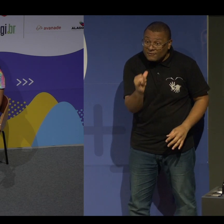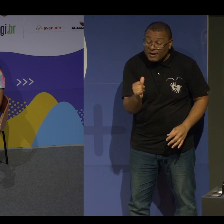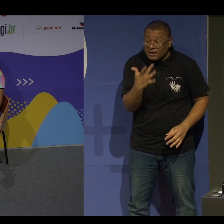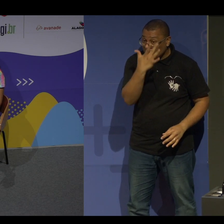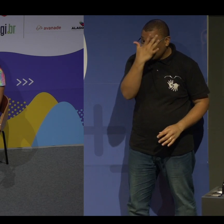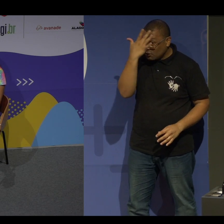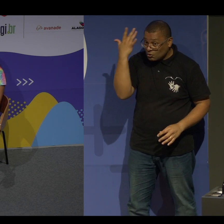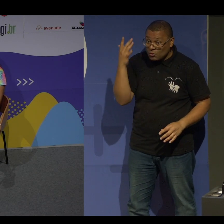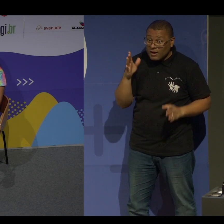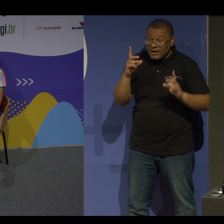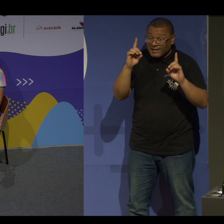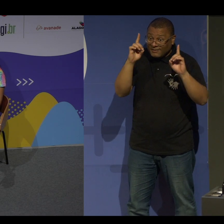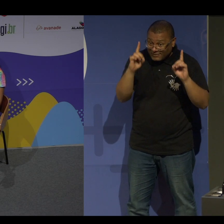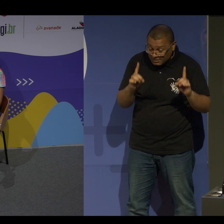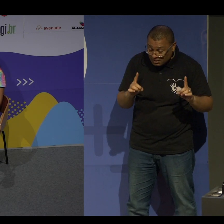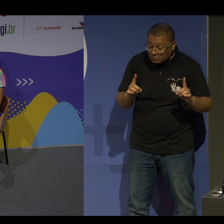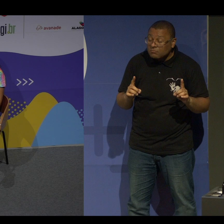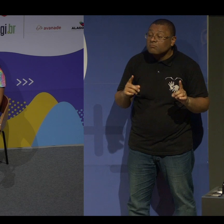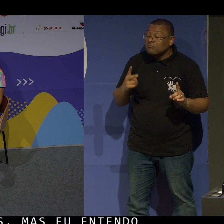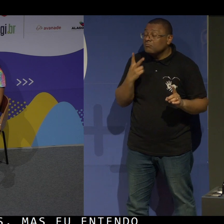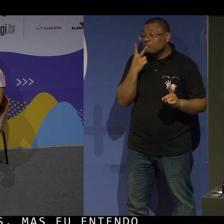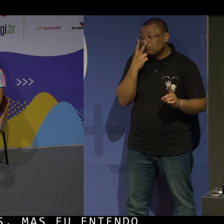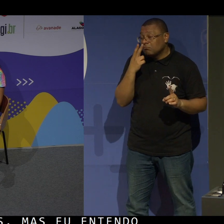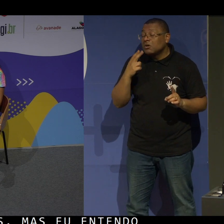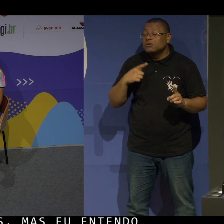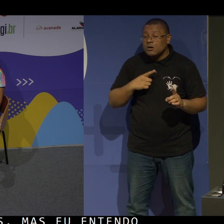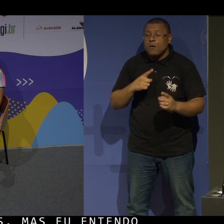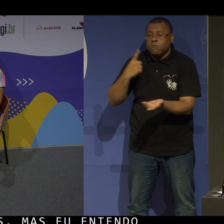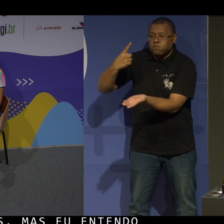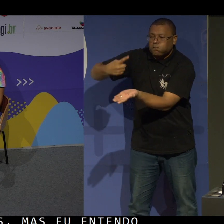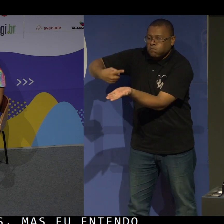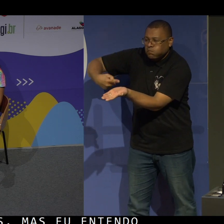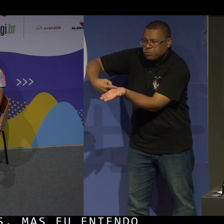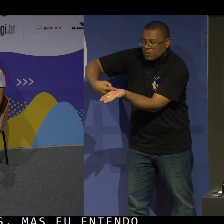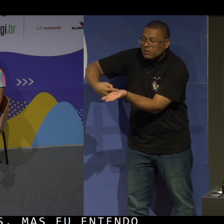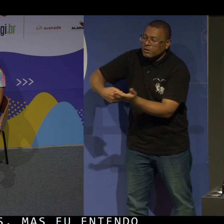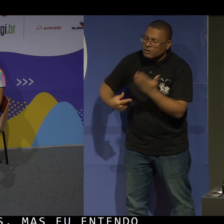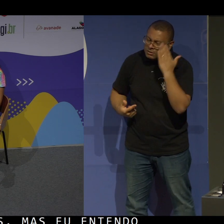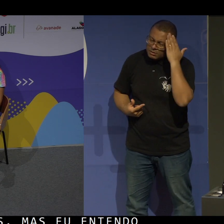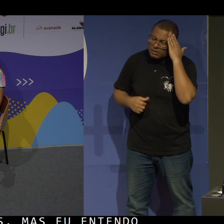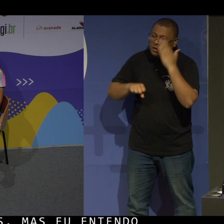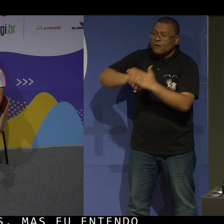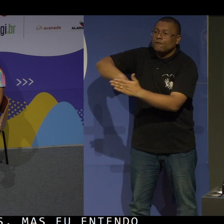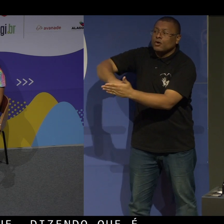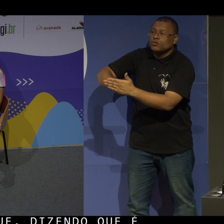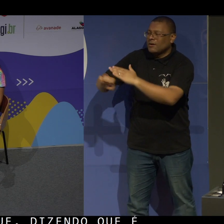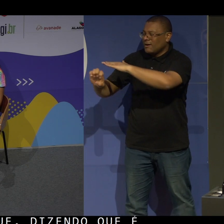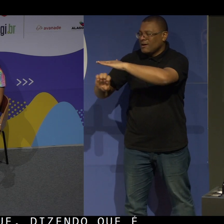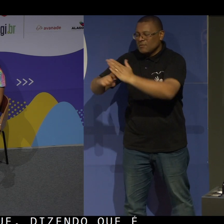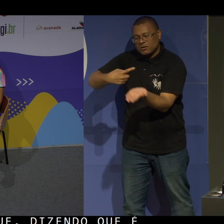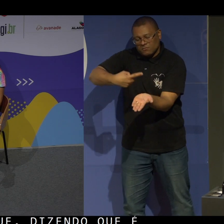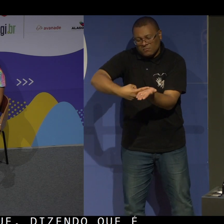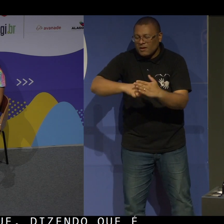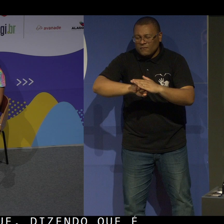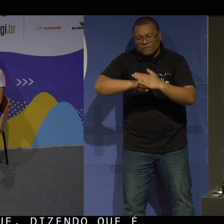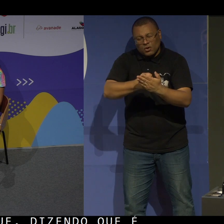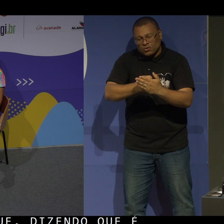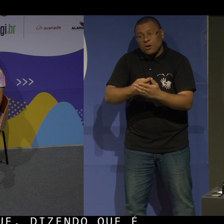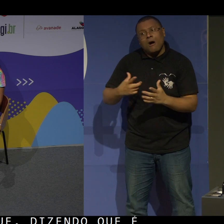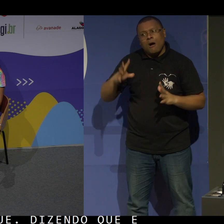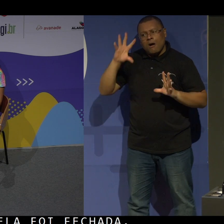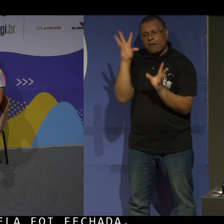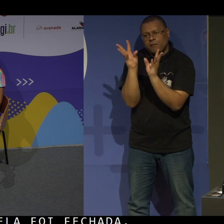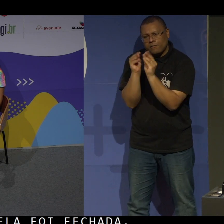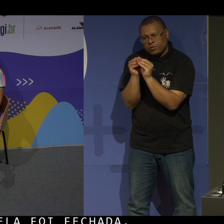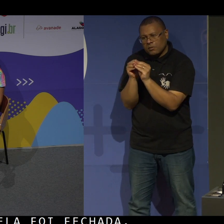vaga exclusiva a PCD, que seja, ela foi fechada, então, a gente entende que sim, que a partir do momento que a empresa encerra essa vaga, que a pessoa